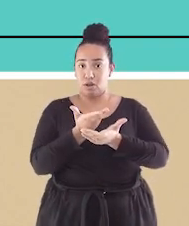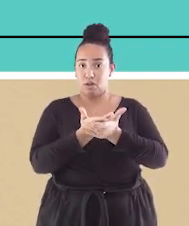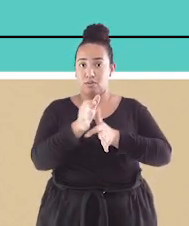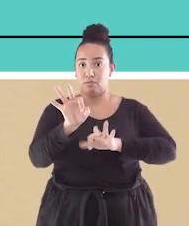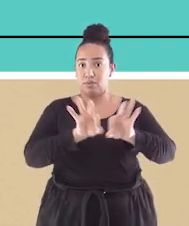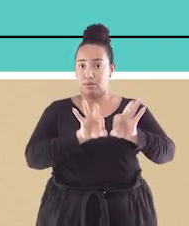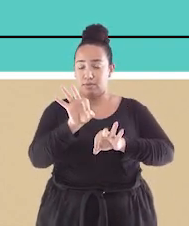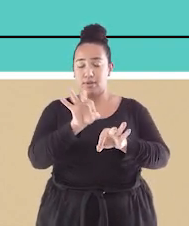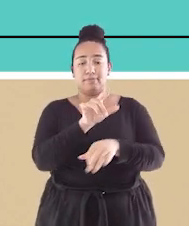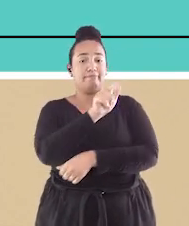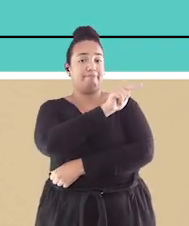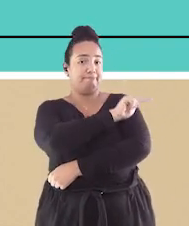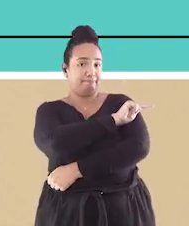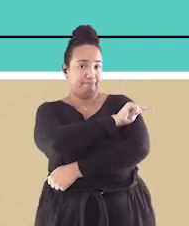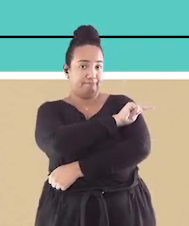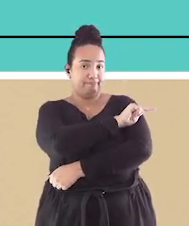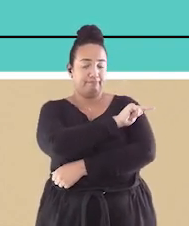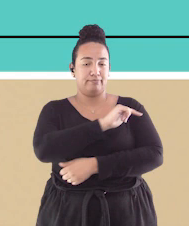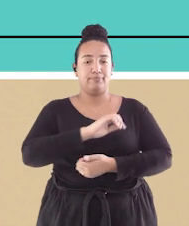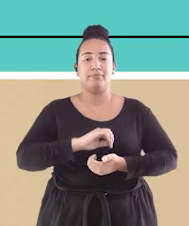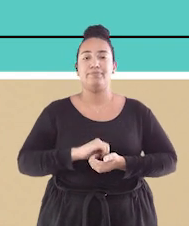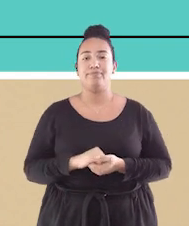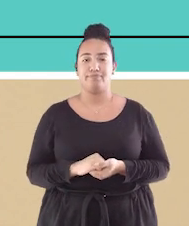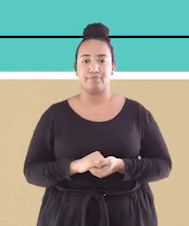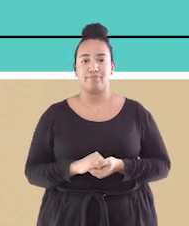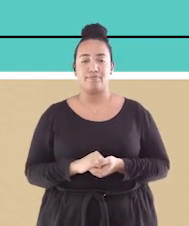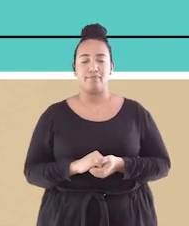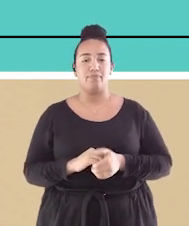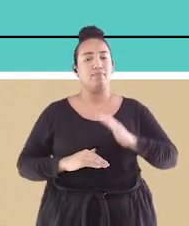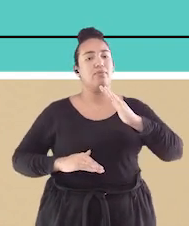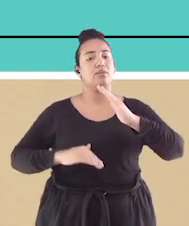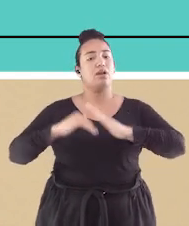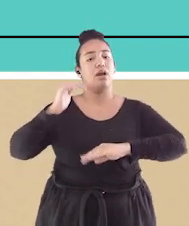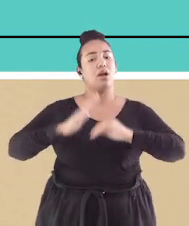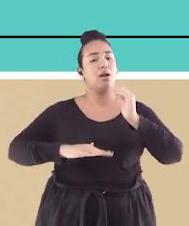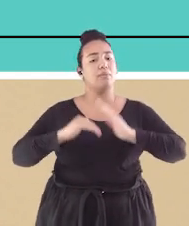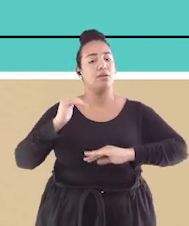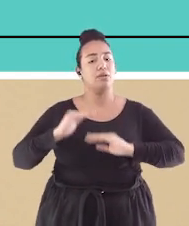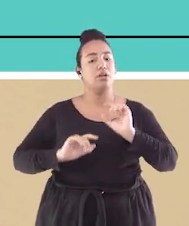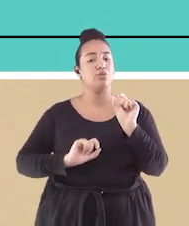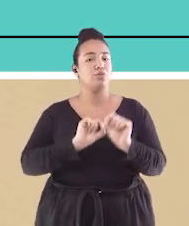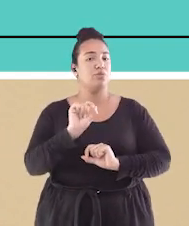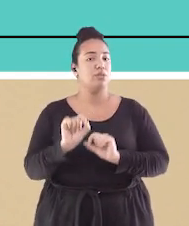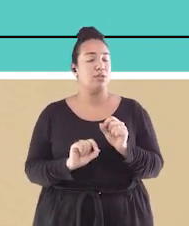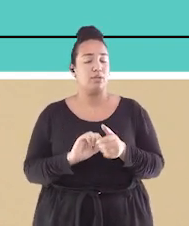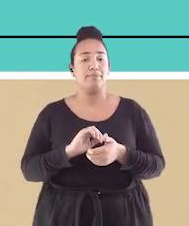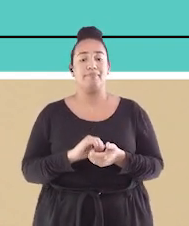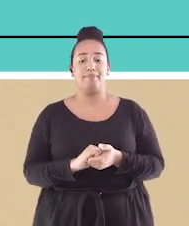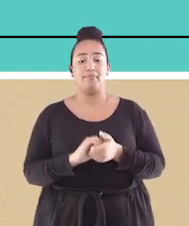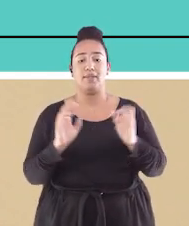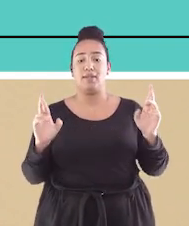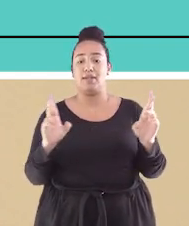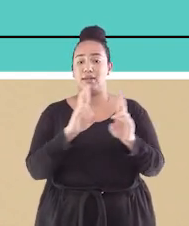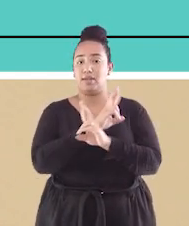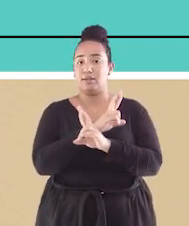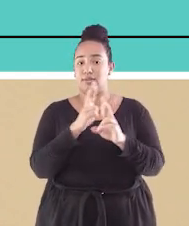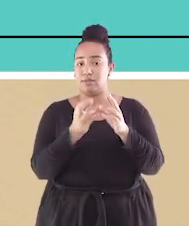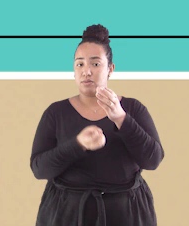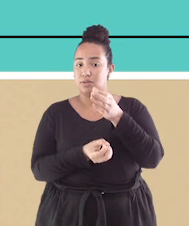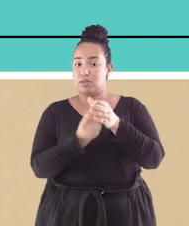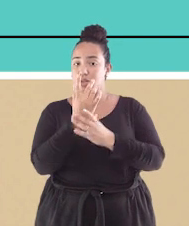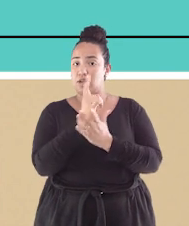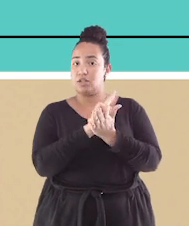para o sétimo ano dos anos sinais. Trabalhabilidade, estabelecer relação entre os